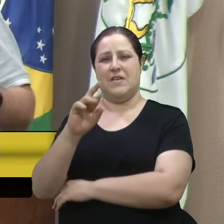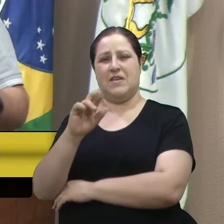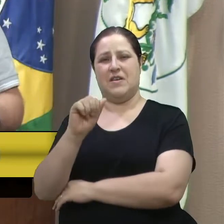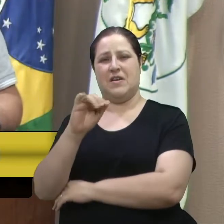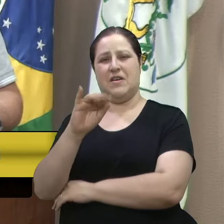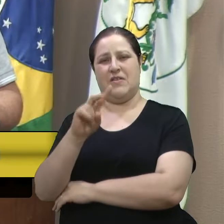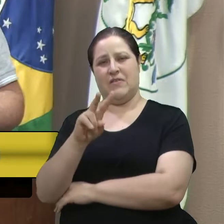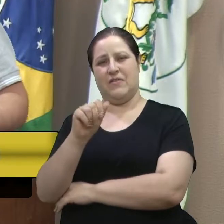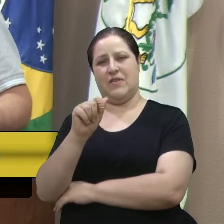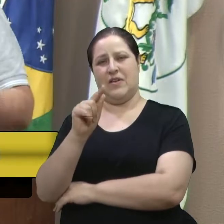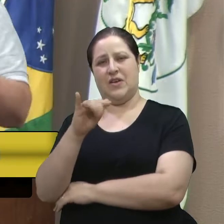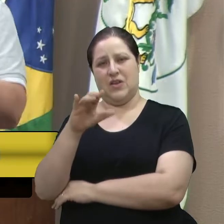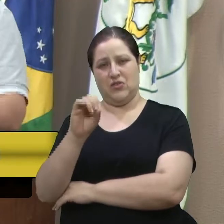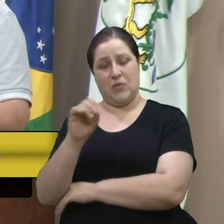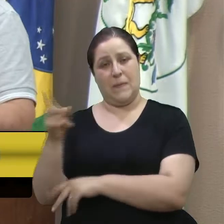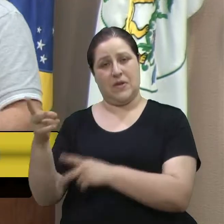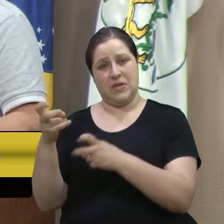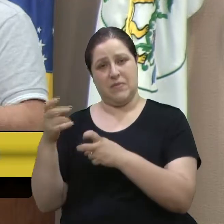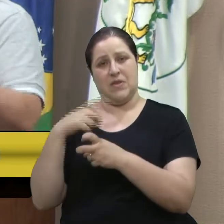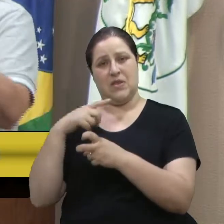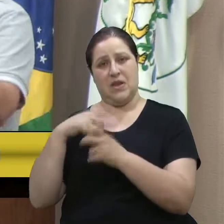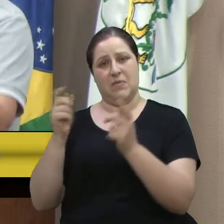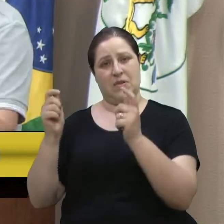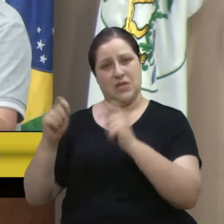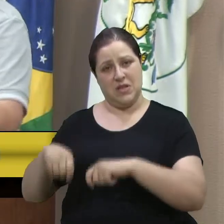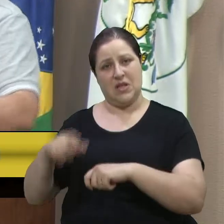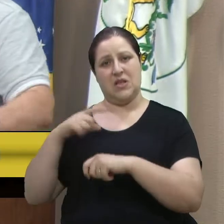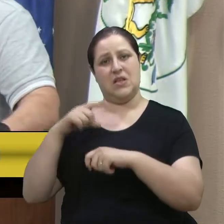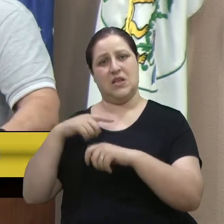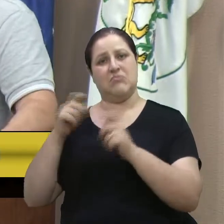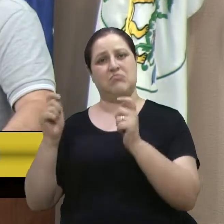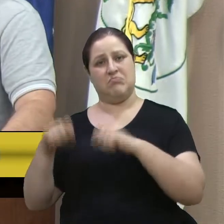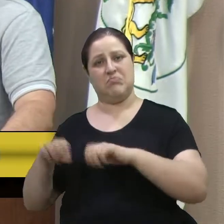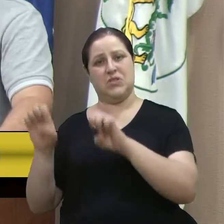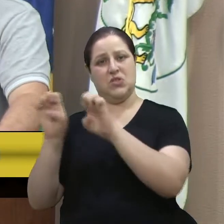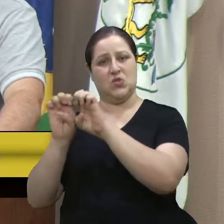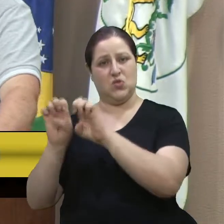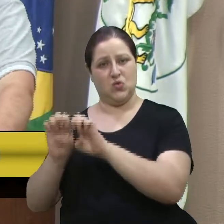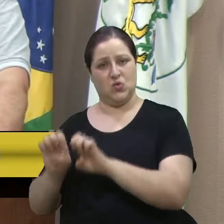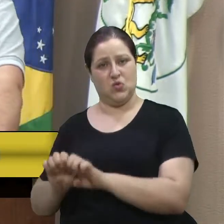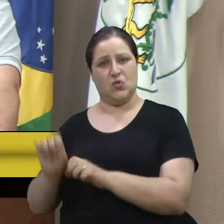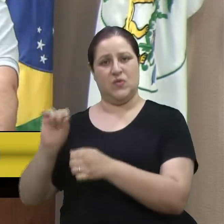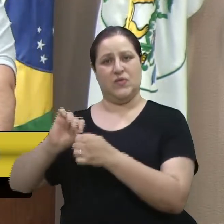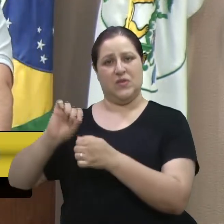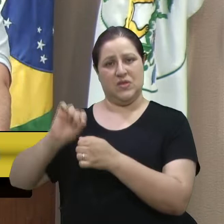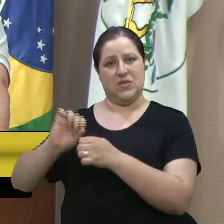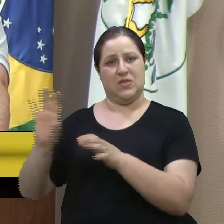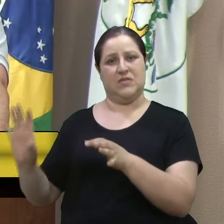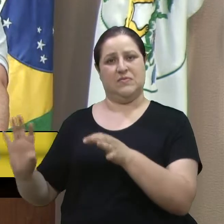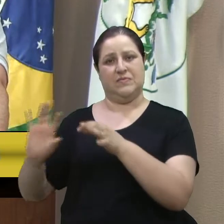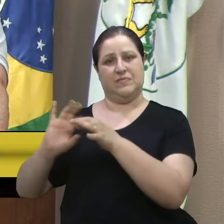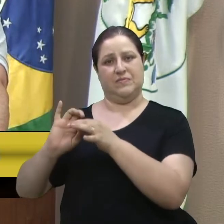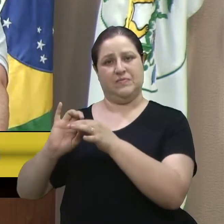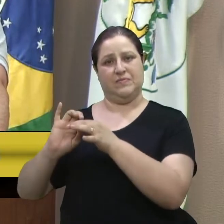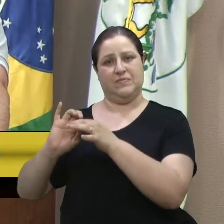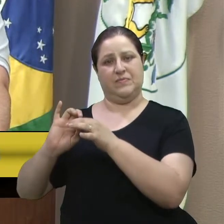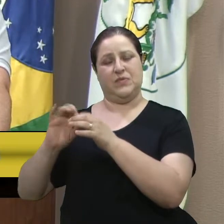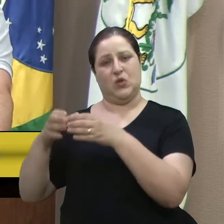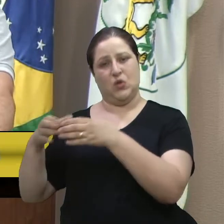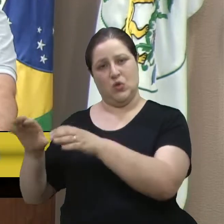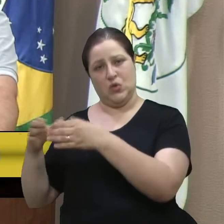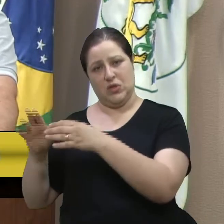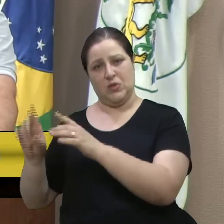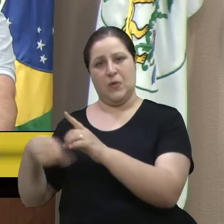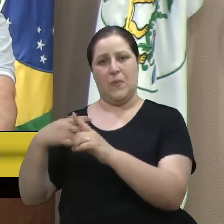capacidade, temos condições, temos estrutura para fazer essa junção entre o turismo e